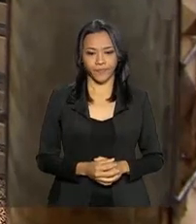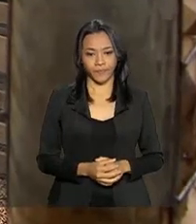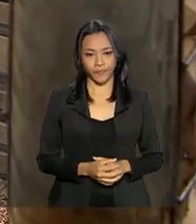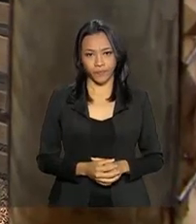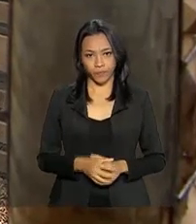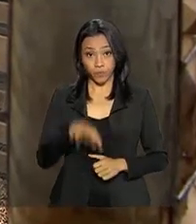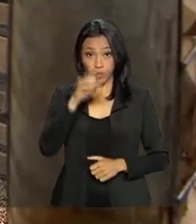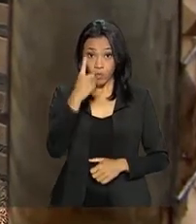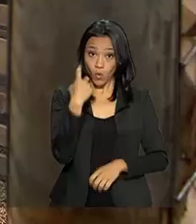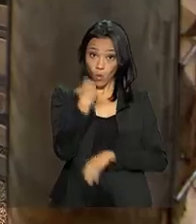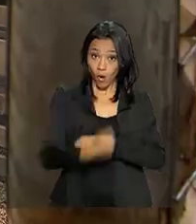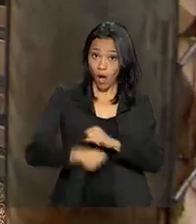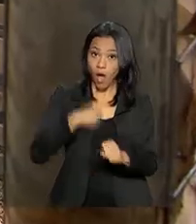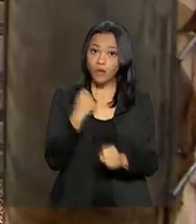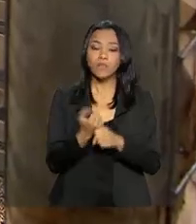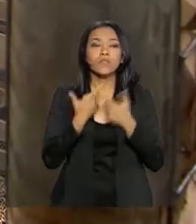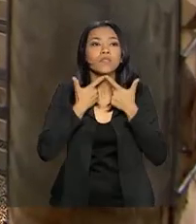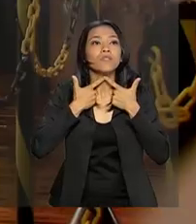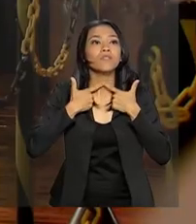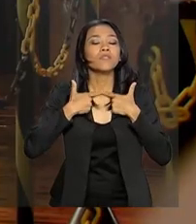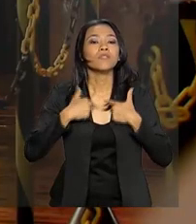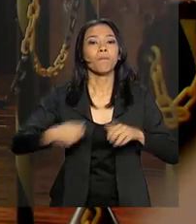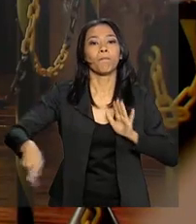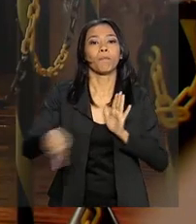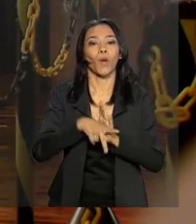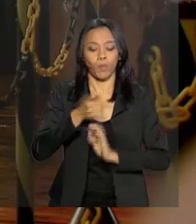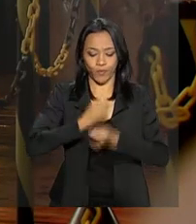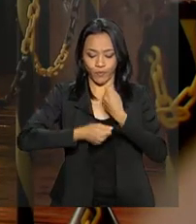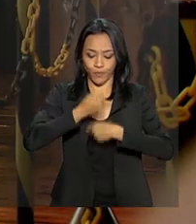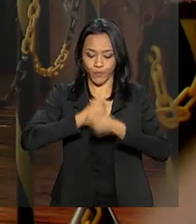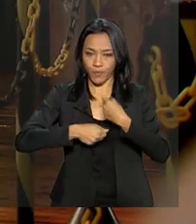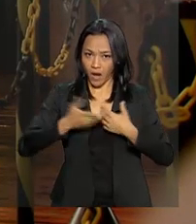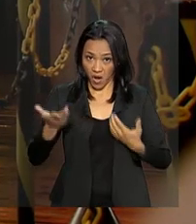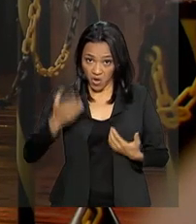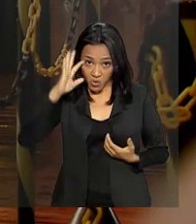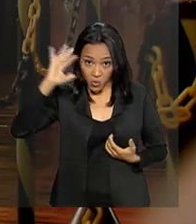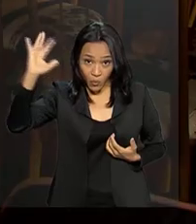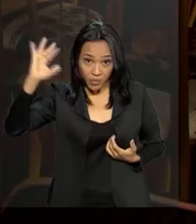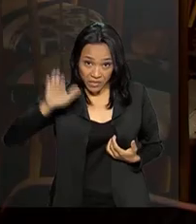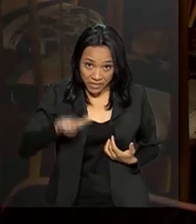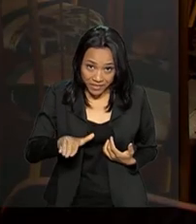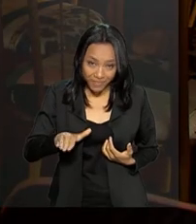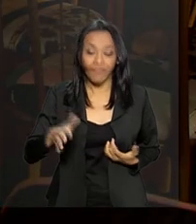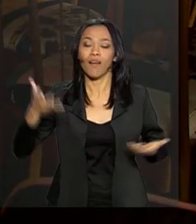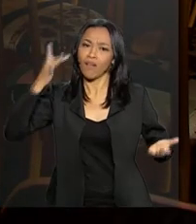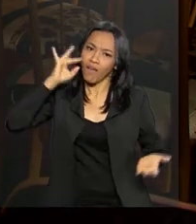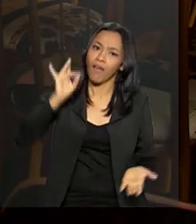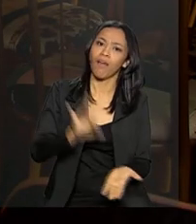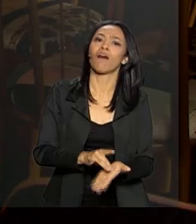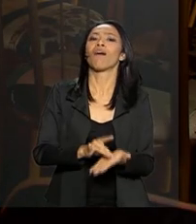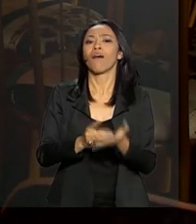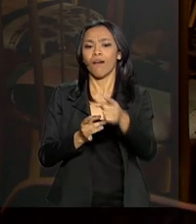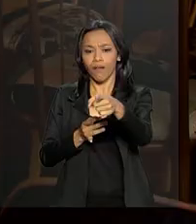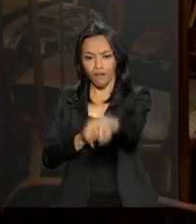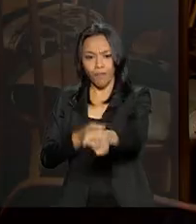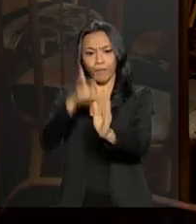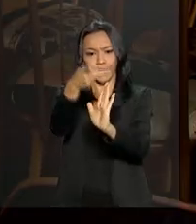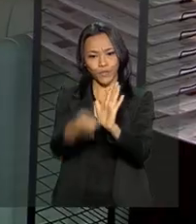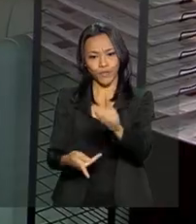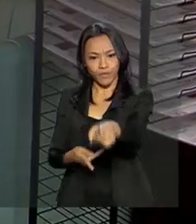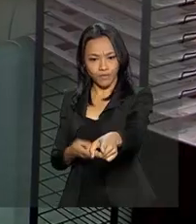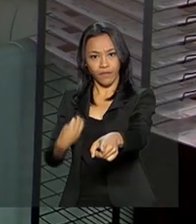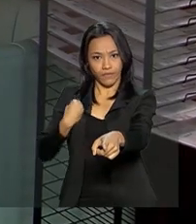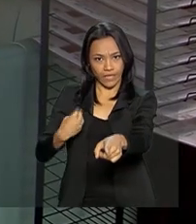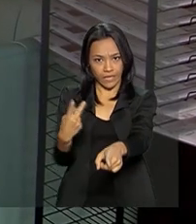Há um ano, o desejo de ter o próprio negócio deixou de ser apenas um sonho de criança para virar um projeto na vida do Fernando.